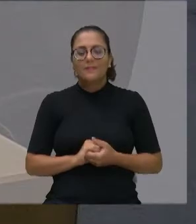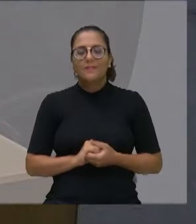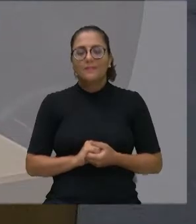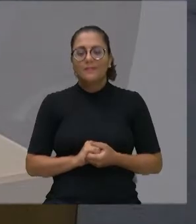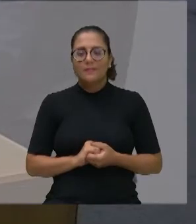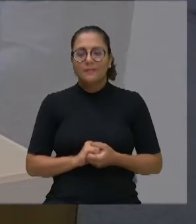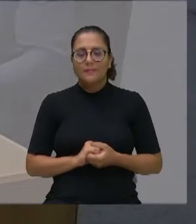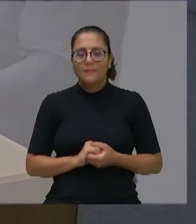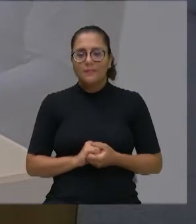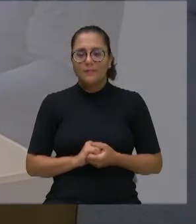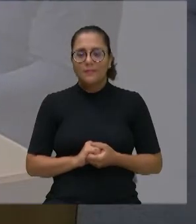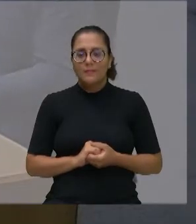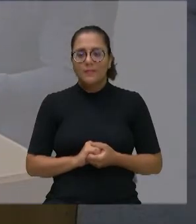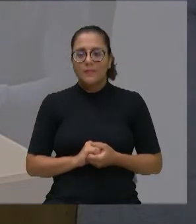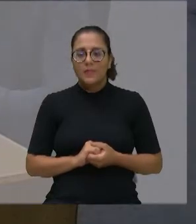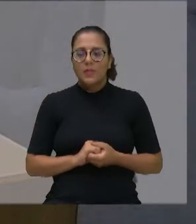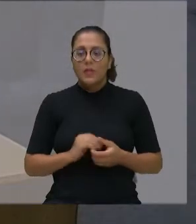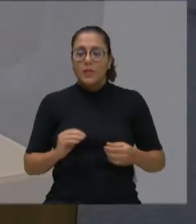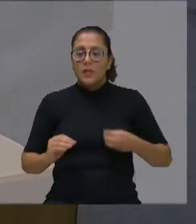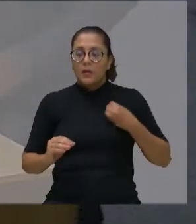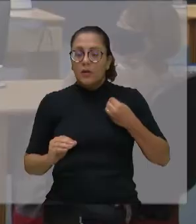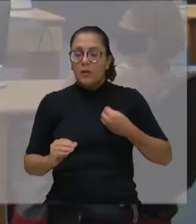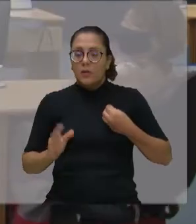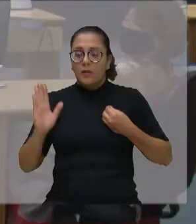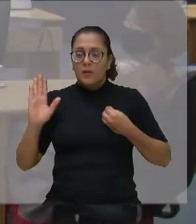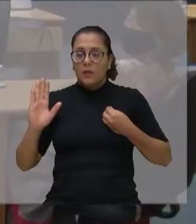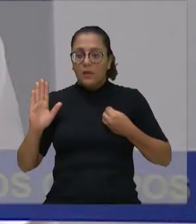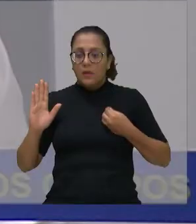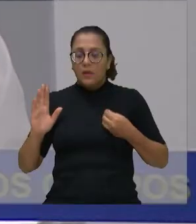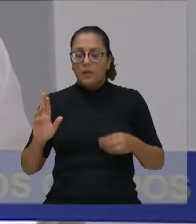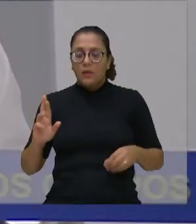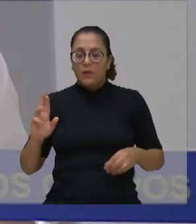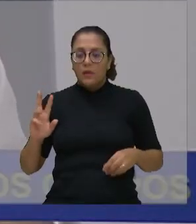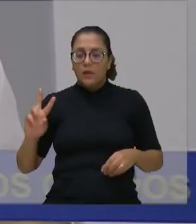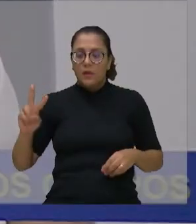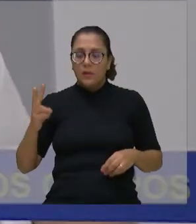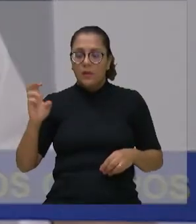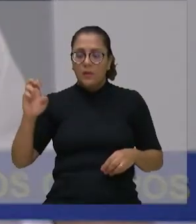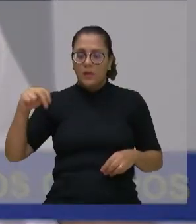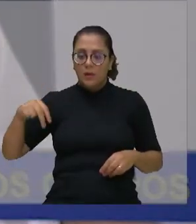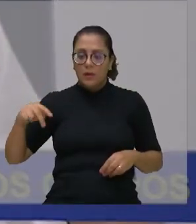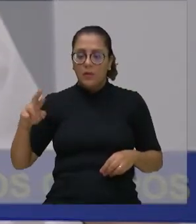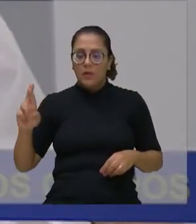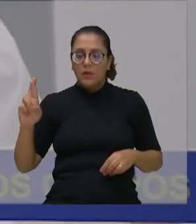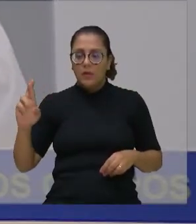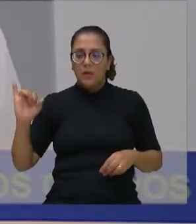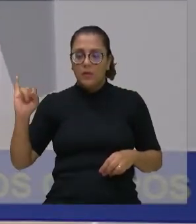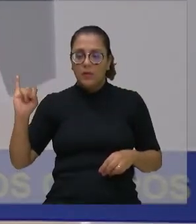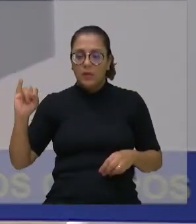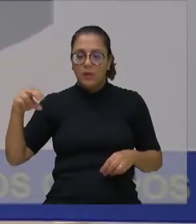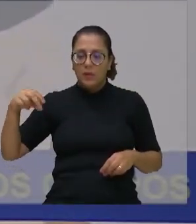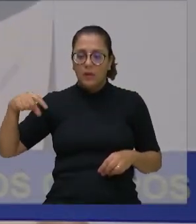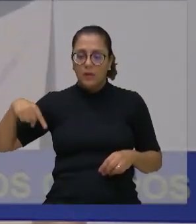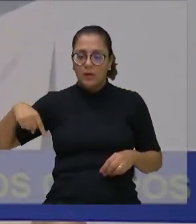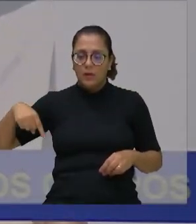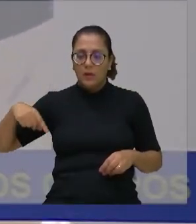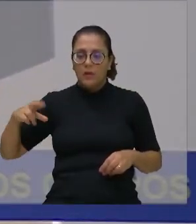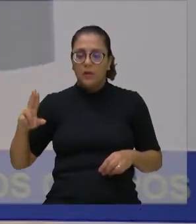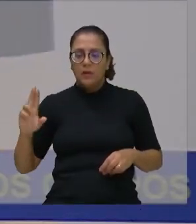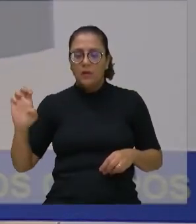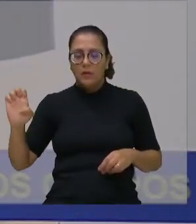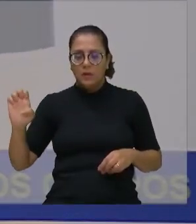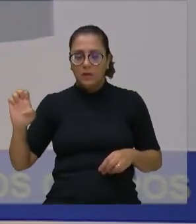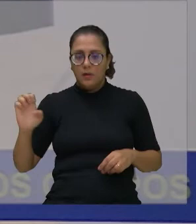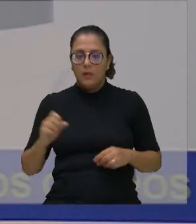Quero também registrar a presença do Henrique Veniziani no plenário. Seja bem-vindo, Henrique. E também quero fazer uma correção quando eu estava